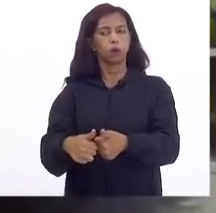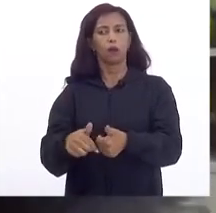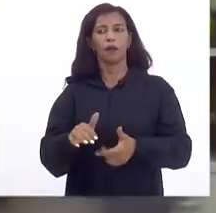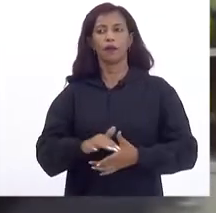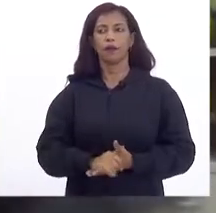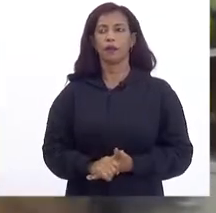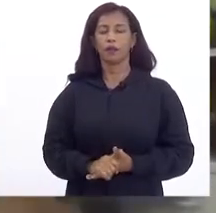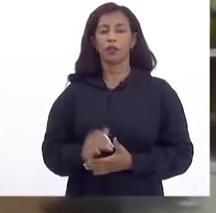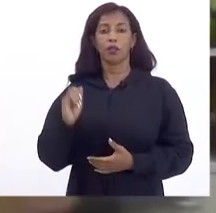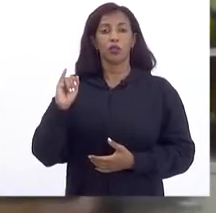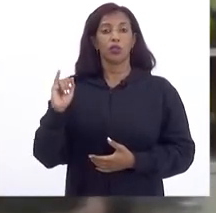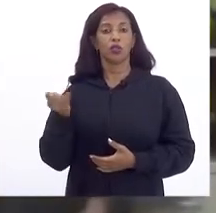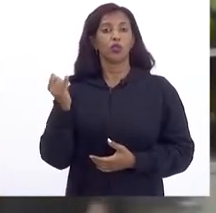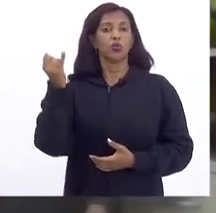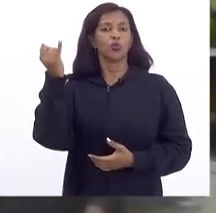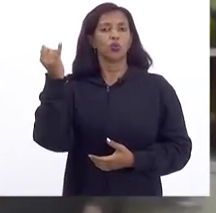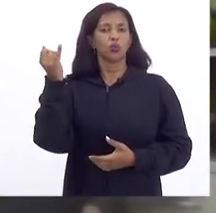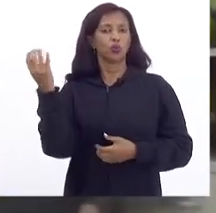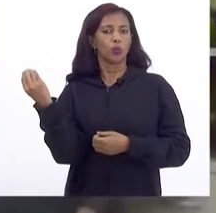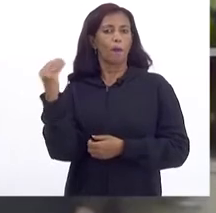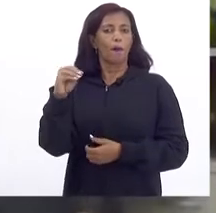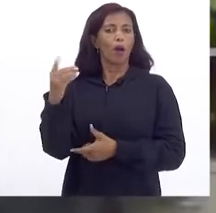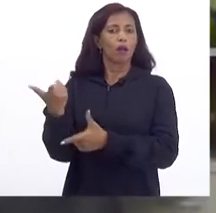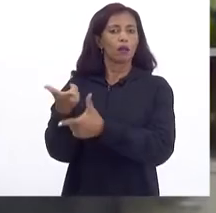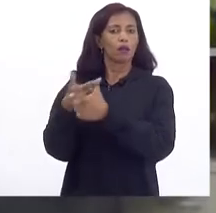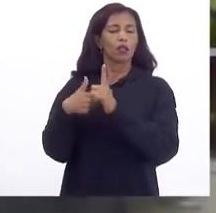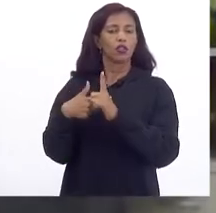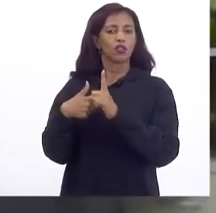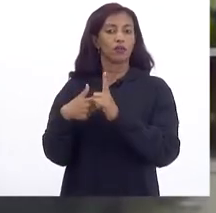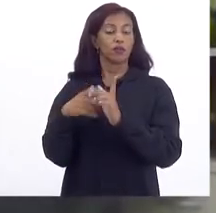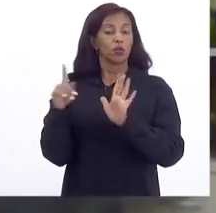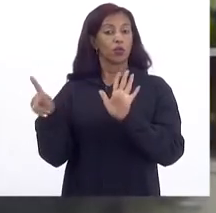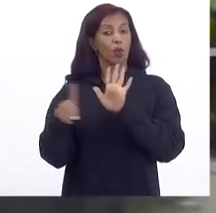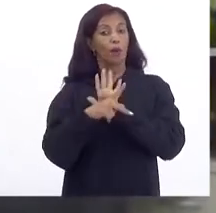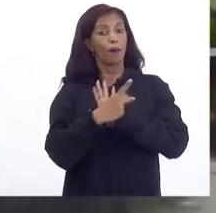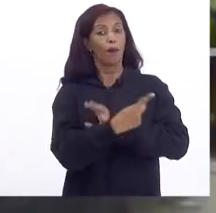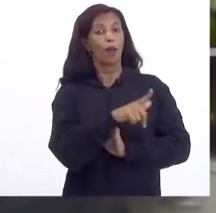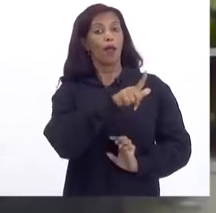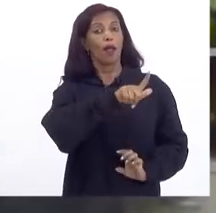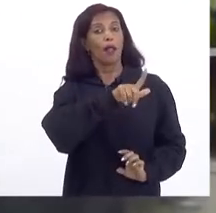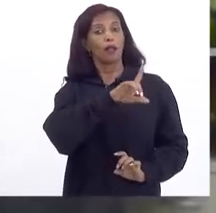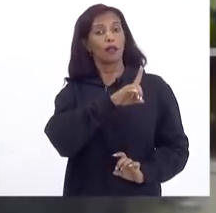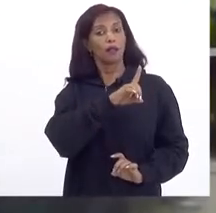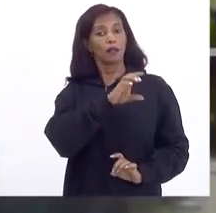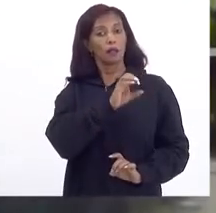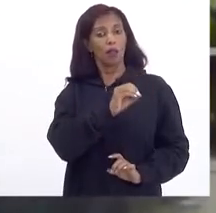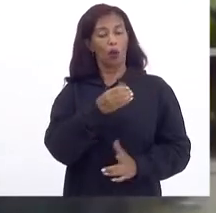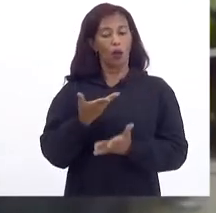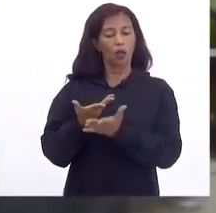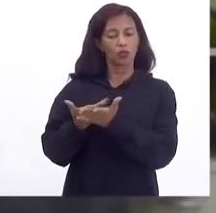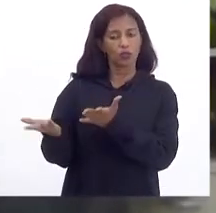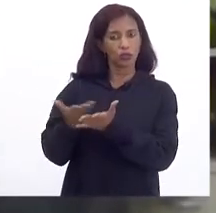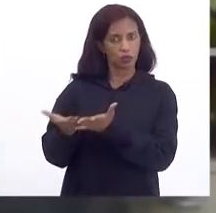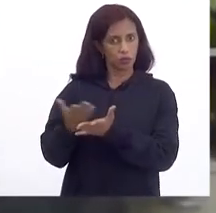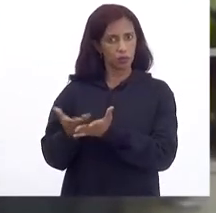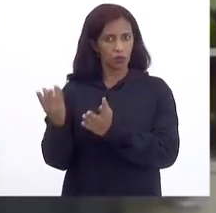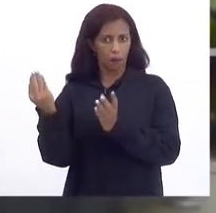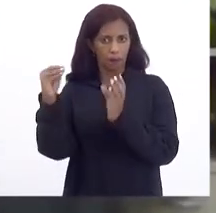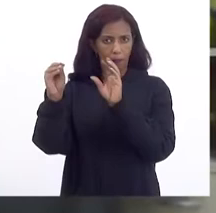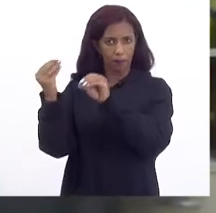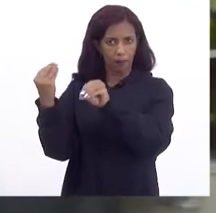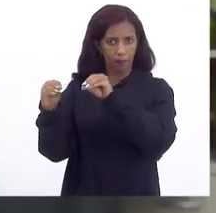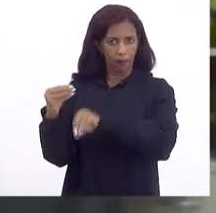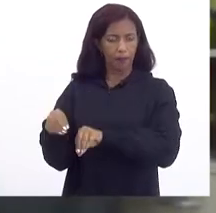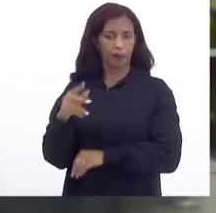De juros E amortização Da dívida Isso só Cabe Na LDO As despesas Que a gente Coloca No